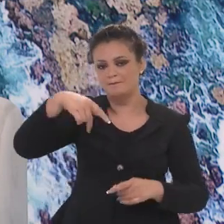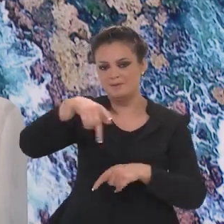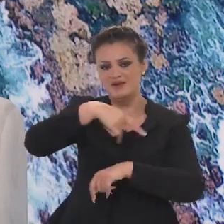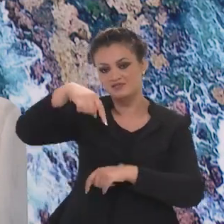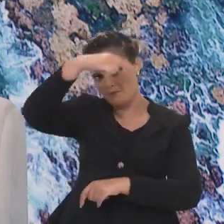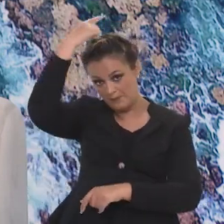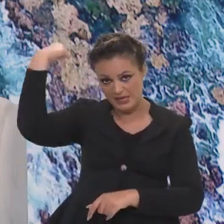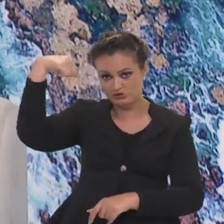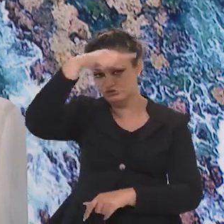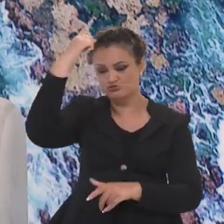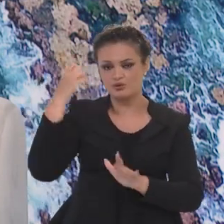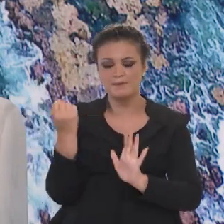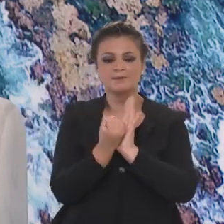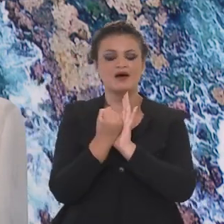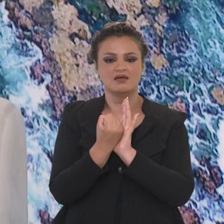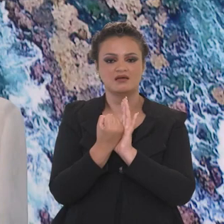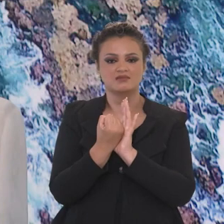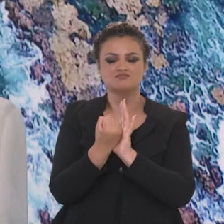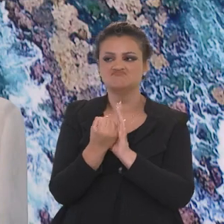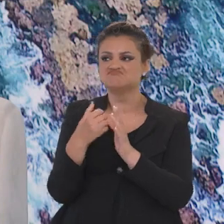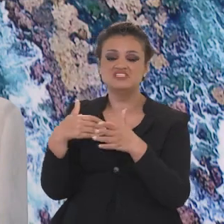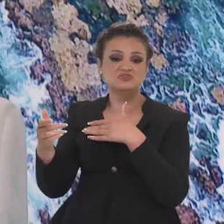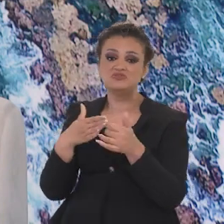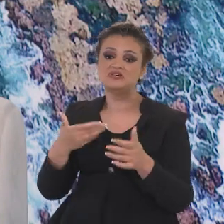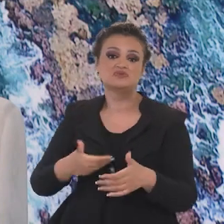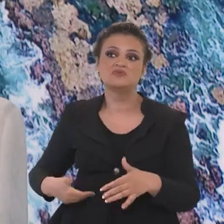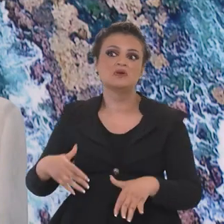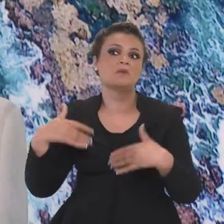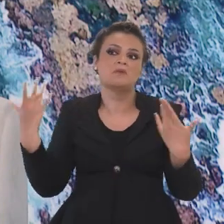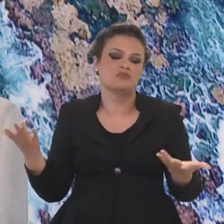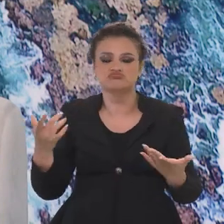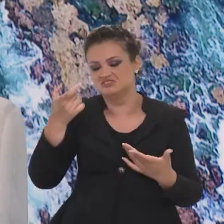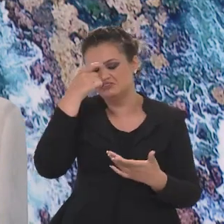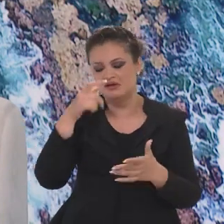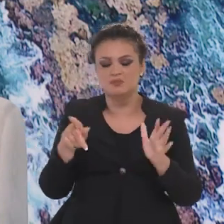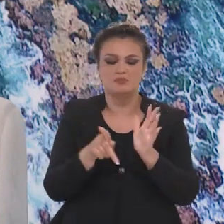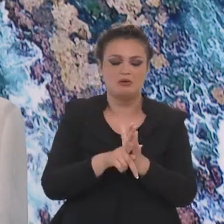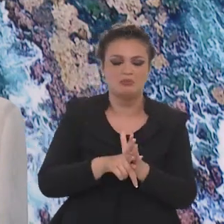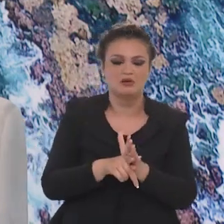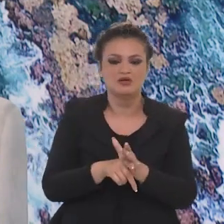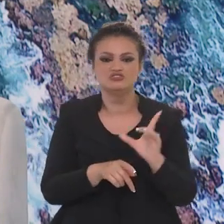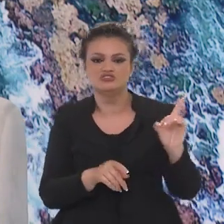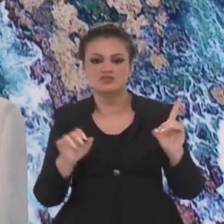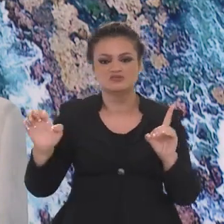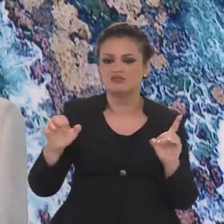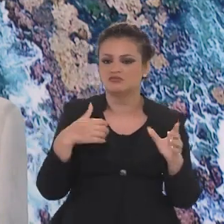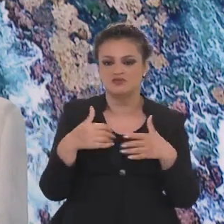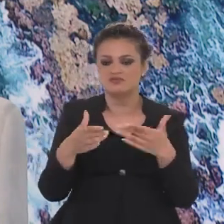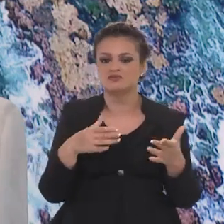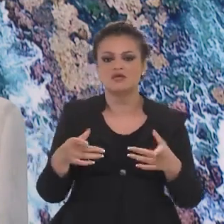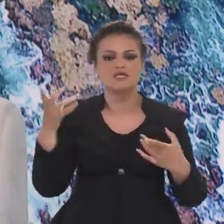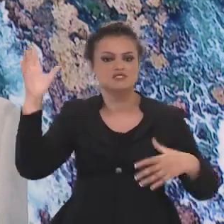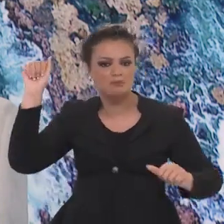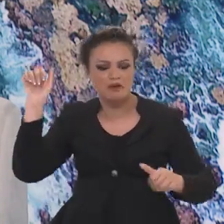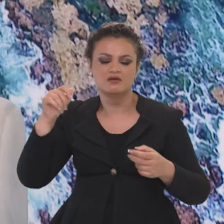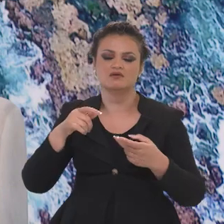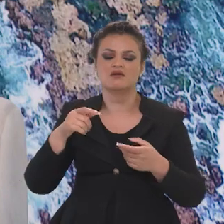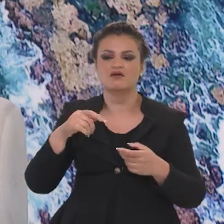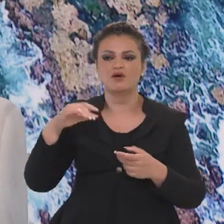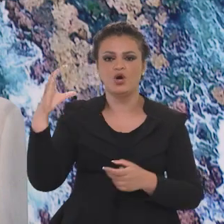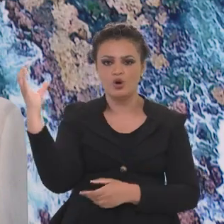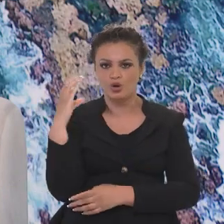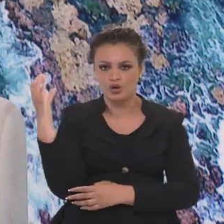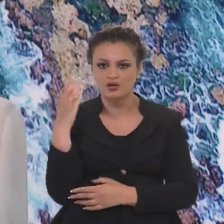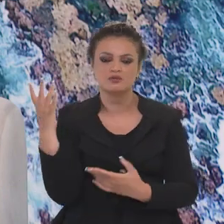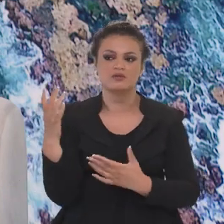O México tem uma marca. A marca não depende do governo A ou do governo B, de um governo de direita ou de um governo de esquerda. É uma marca de um país. A Espanha,